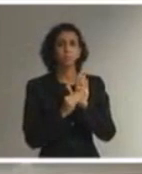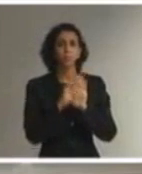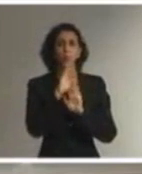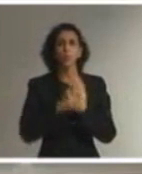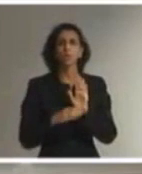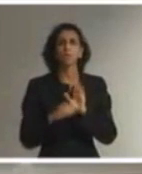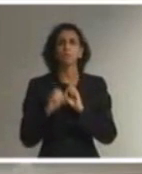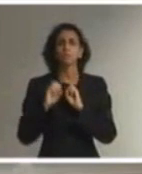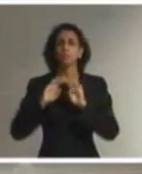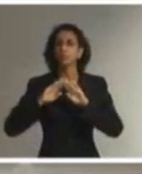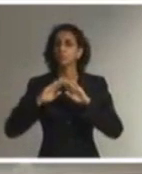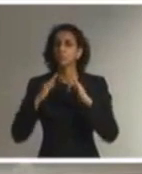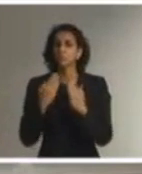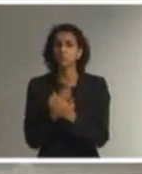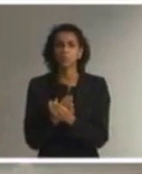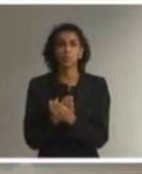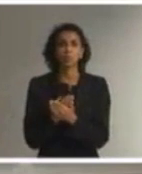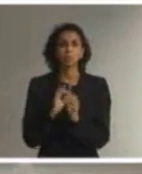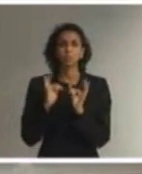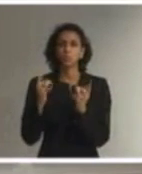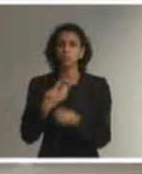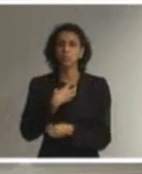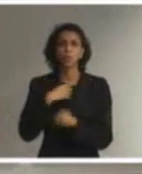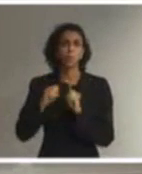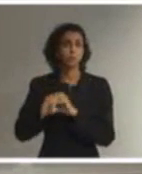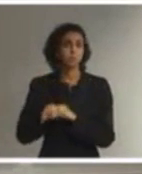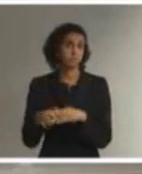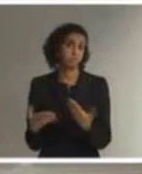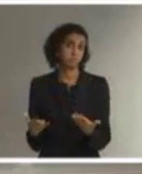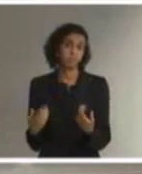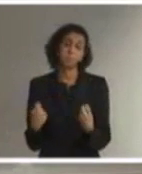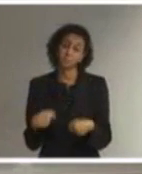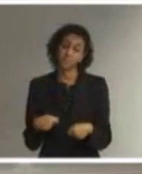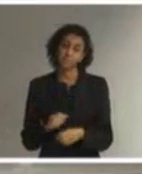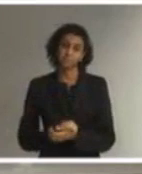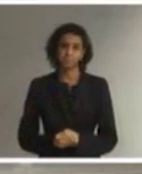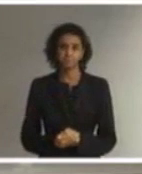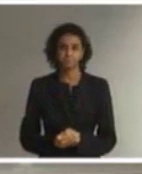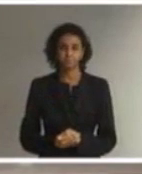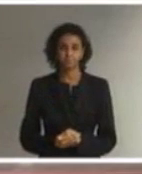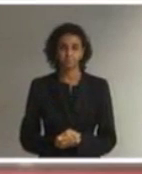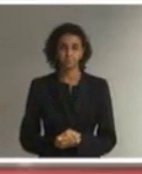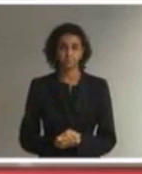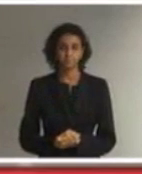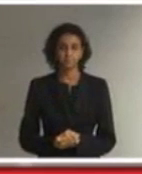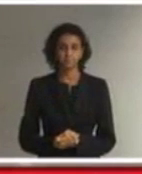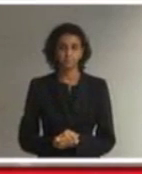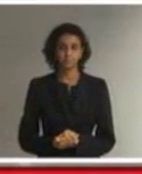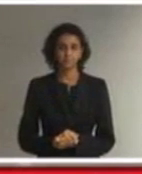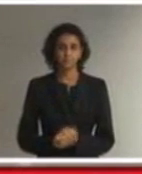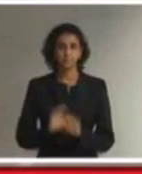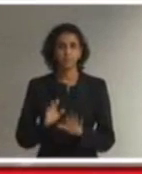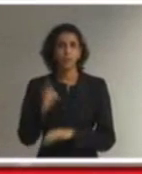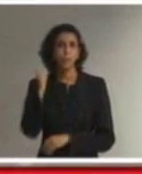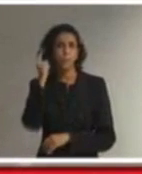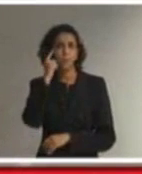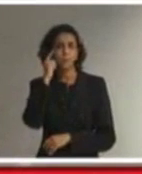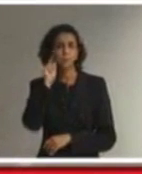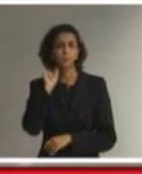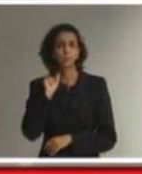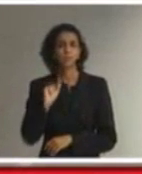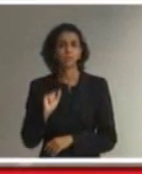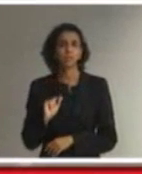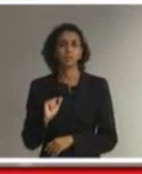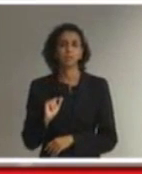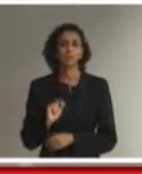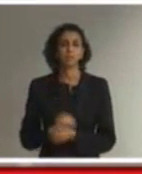em todos os níveis e modalidades de ensino? E para termos ainda uma ideia do reforço